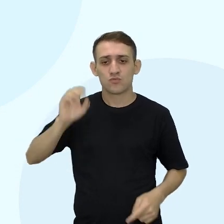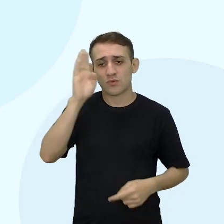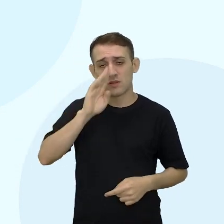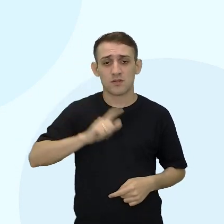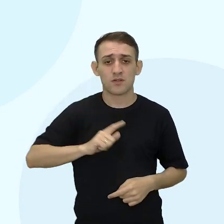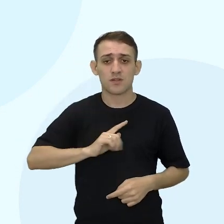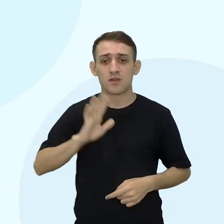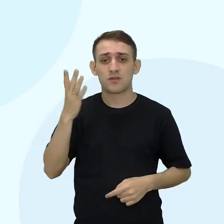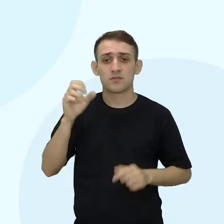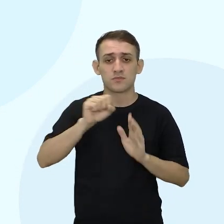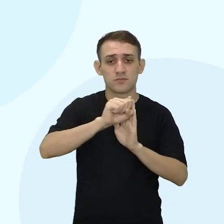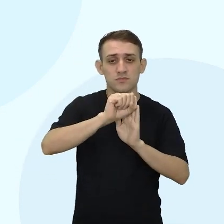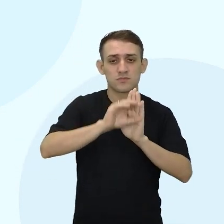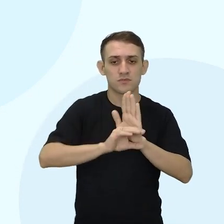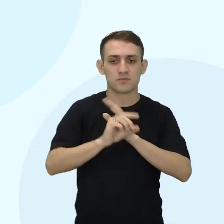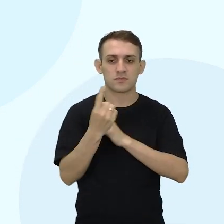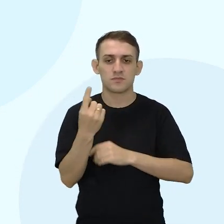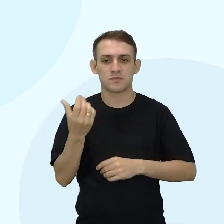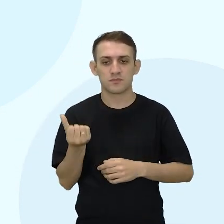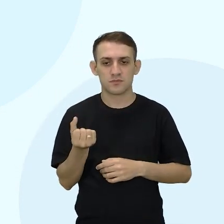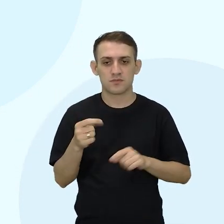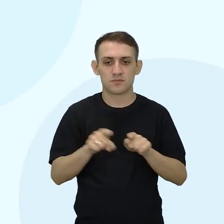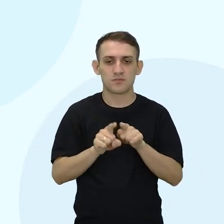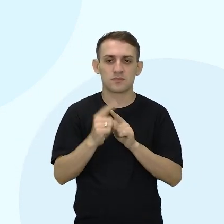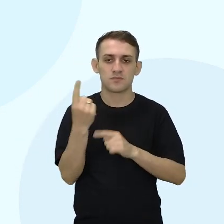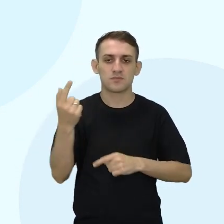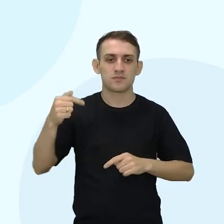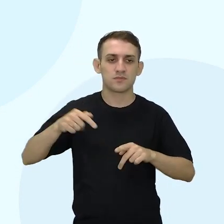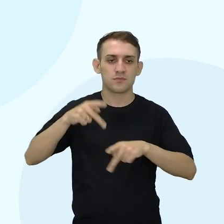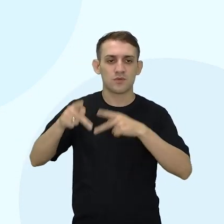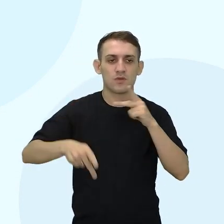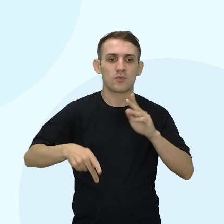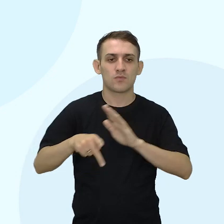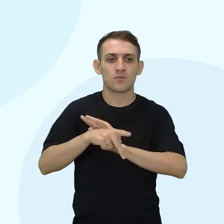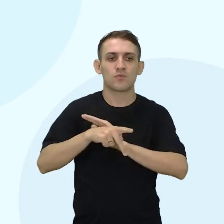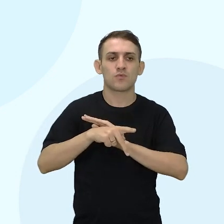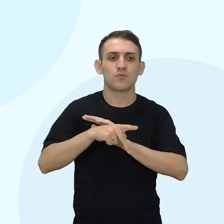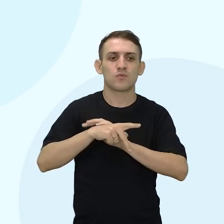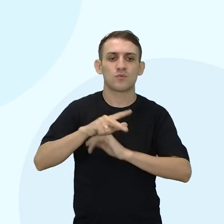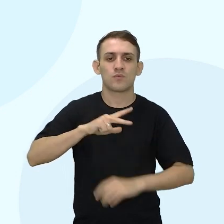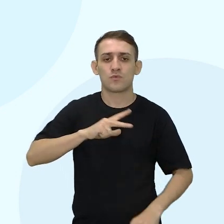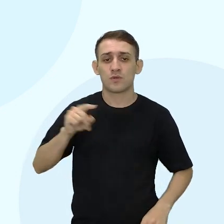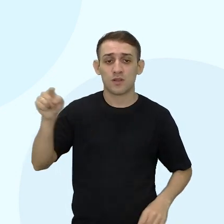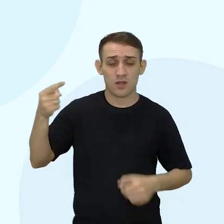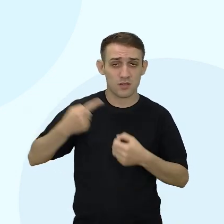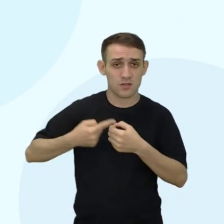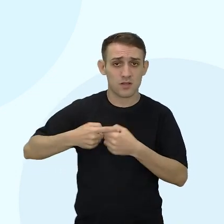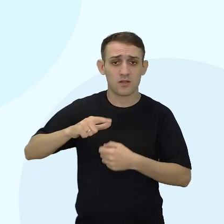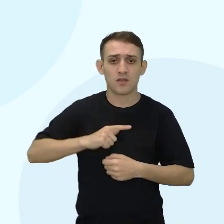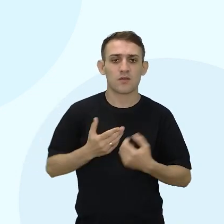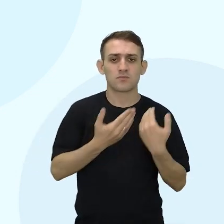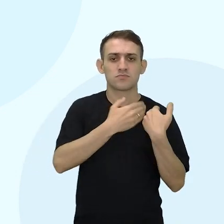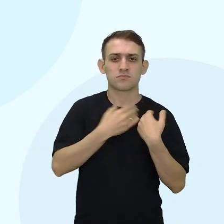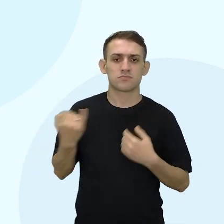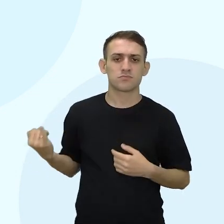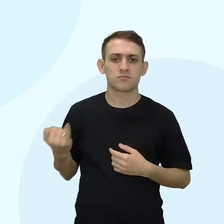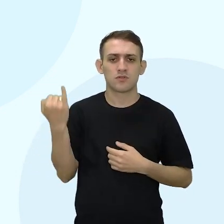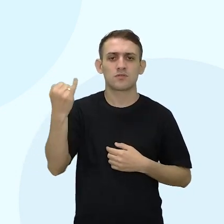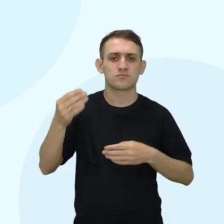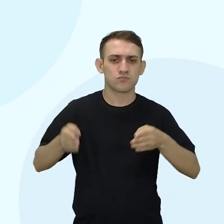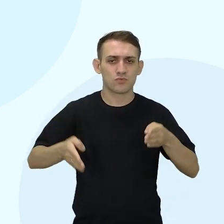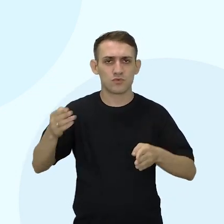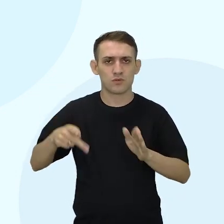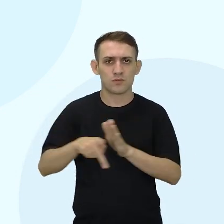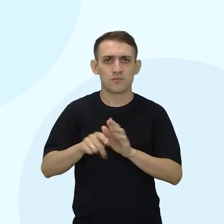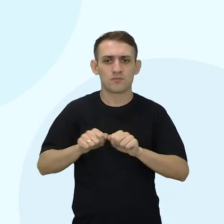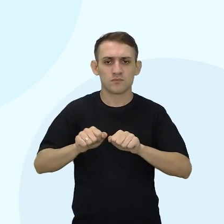fundadas nos séculos XVI e XVII pelos portugueses. Essas cidades tiveram um papel importante durante